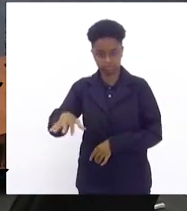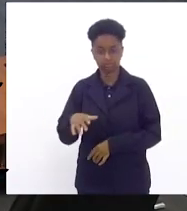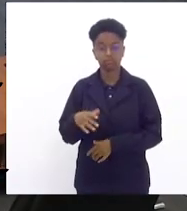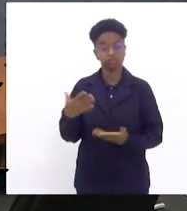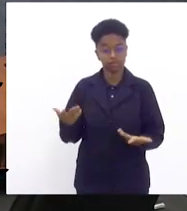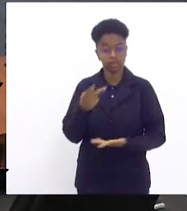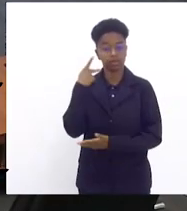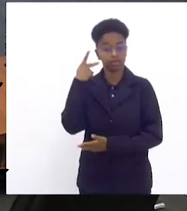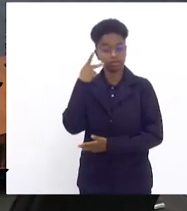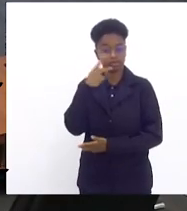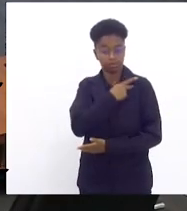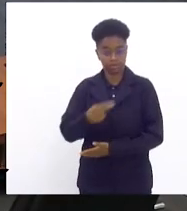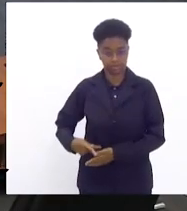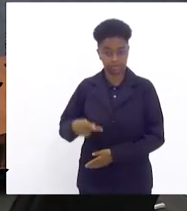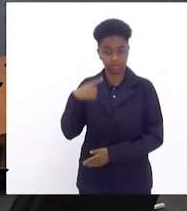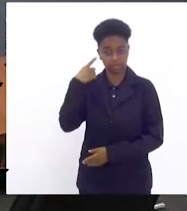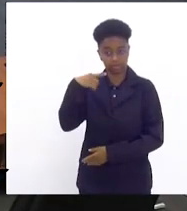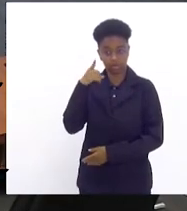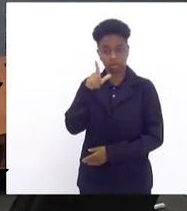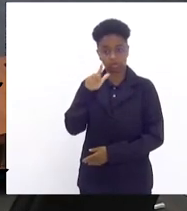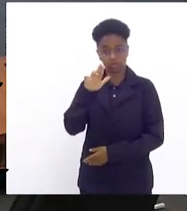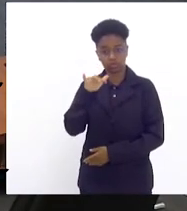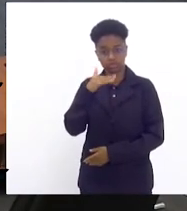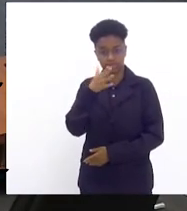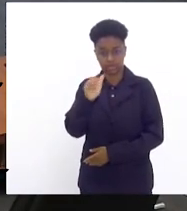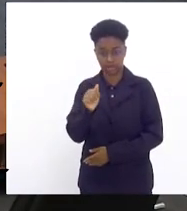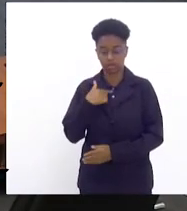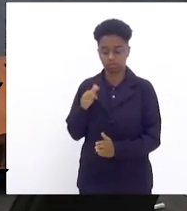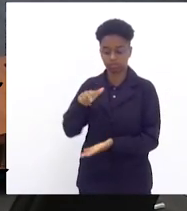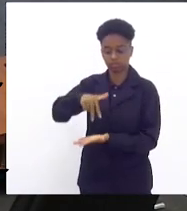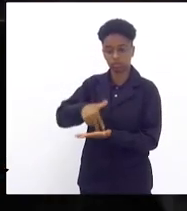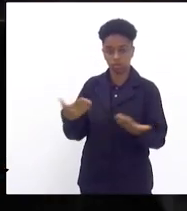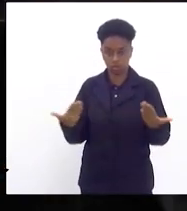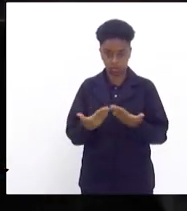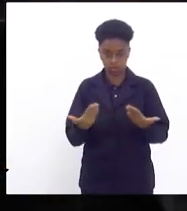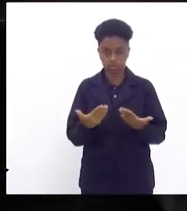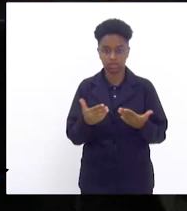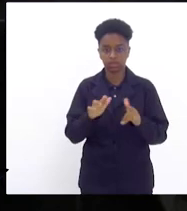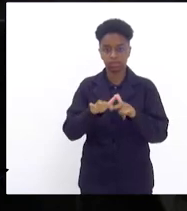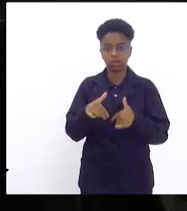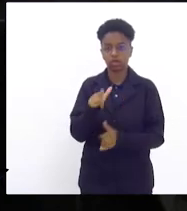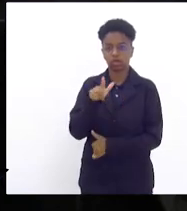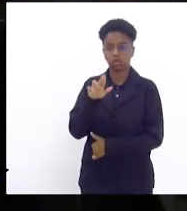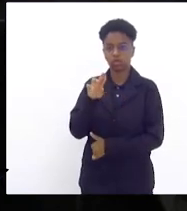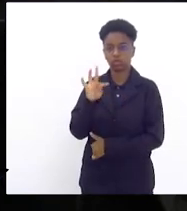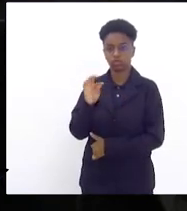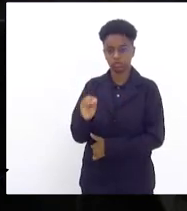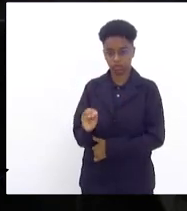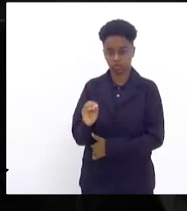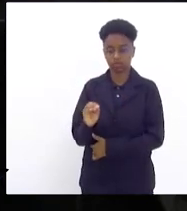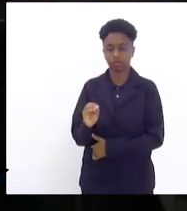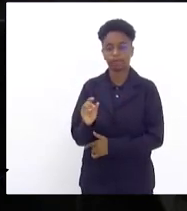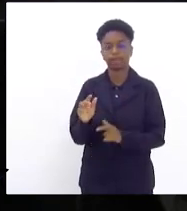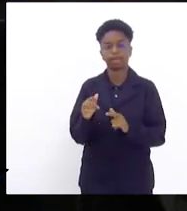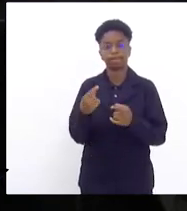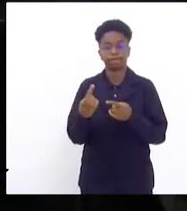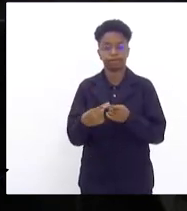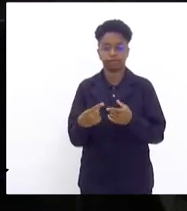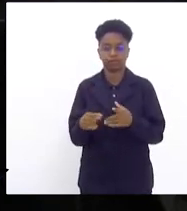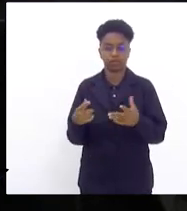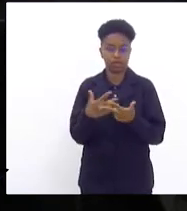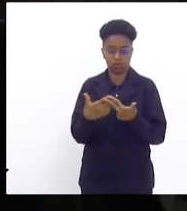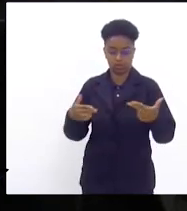o que me traz aqui no dia de hoje, em clima de luto, em virtude dos fatos ocorridos